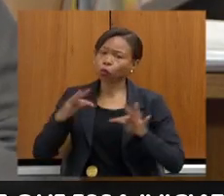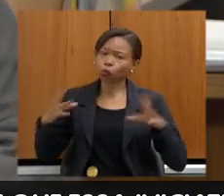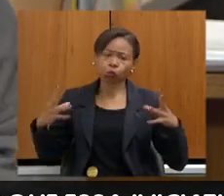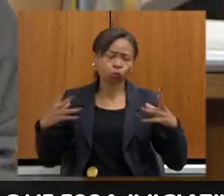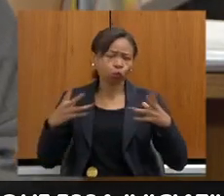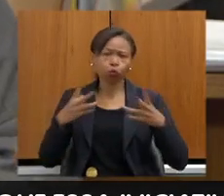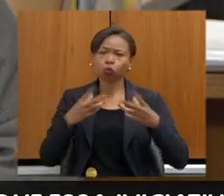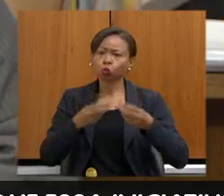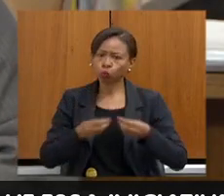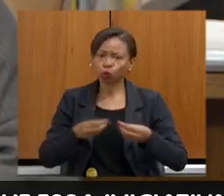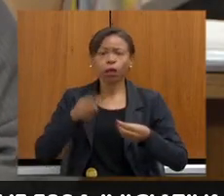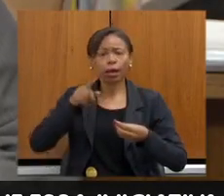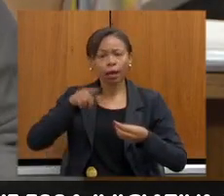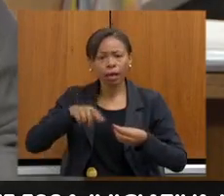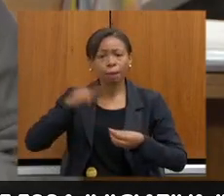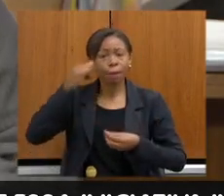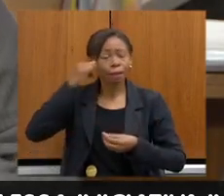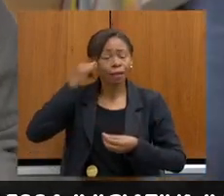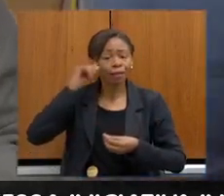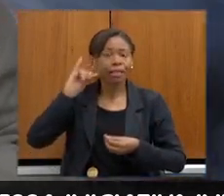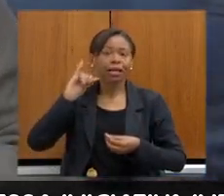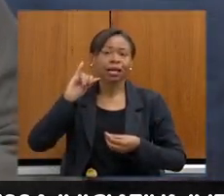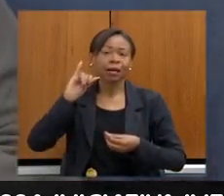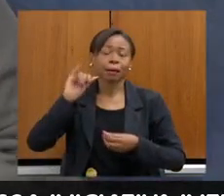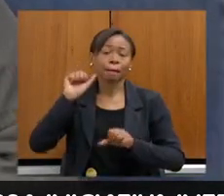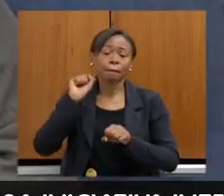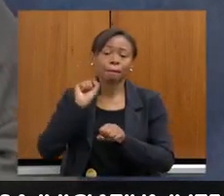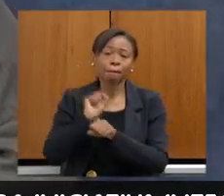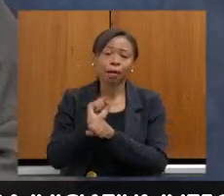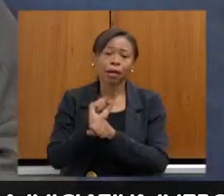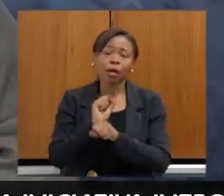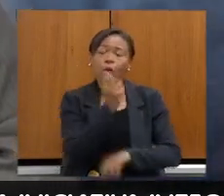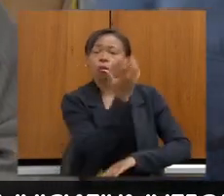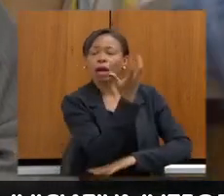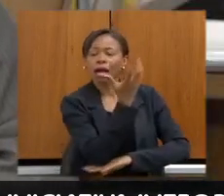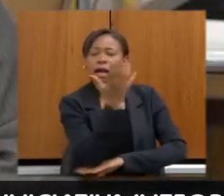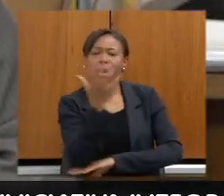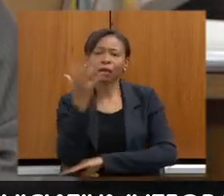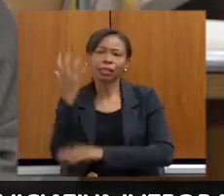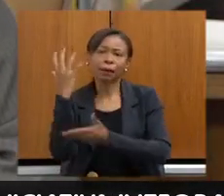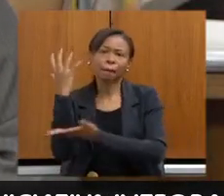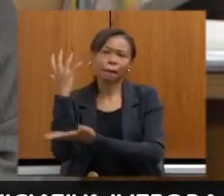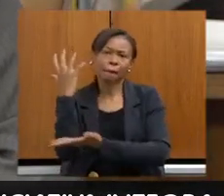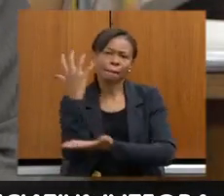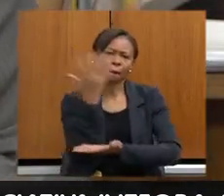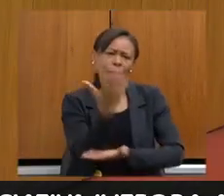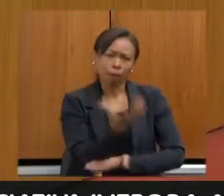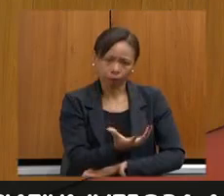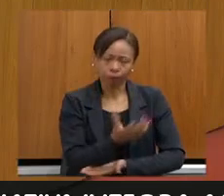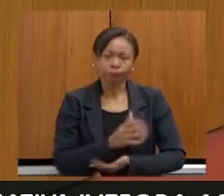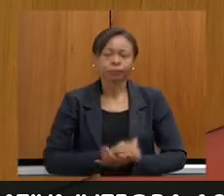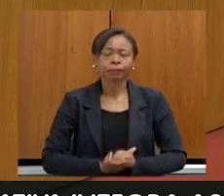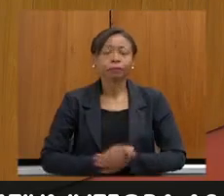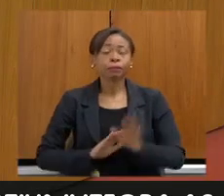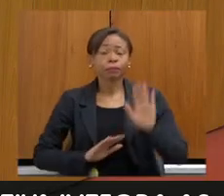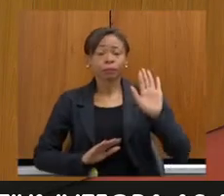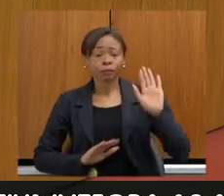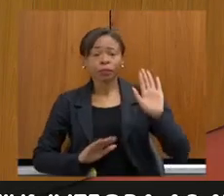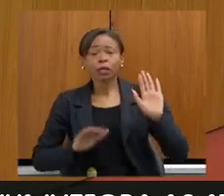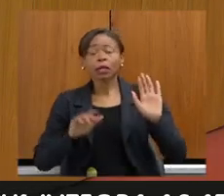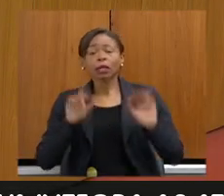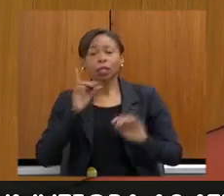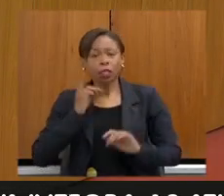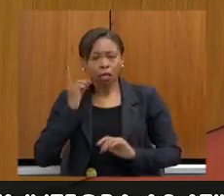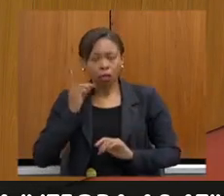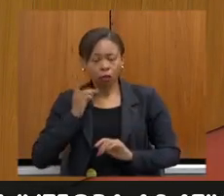combate, principalmente, atualmente, prioritariamente, ao desmatamento ilegal. Deputado, você me permite só rapidamente